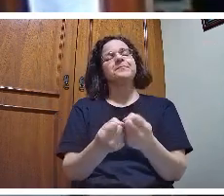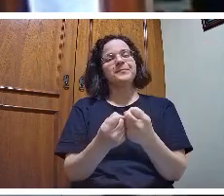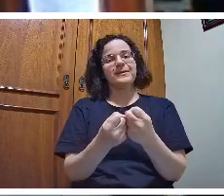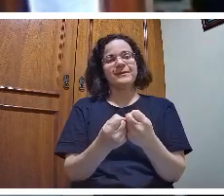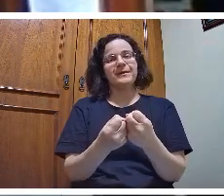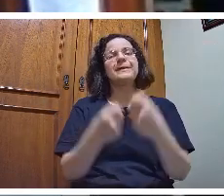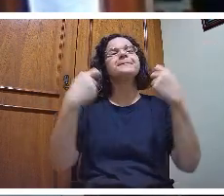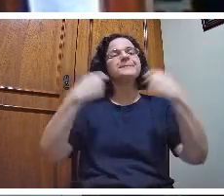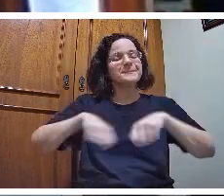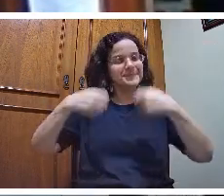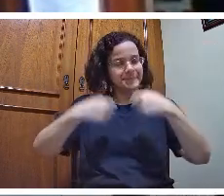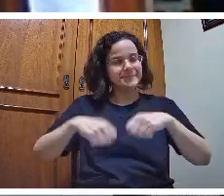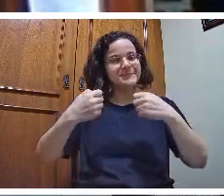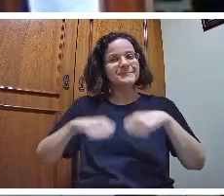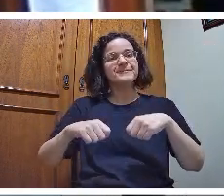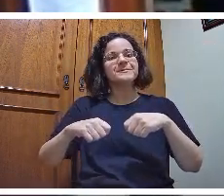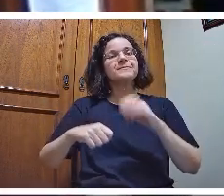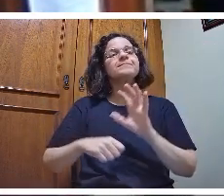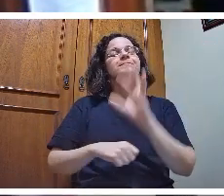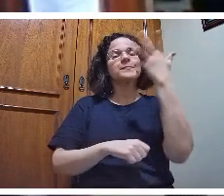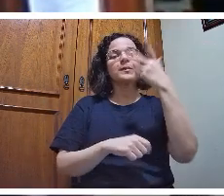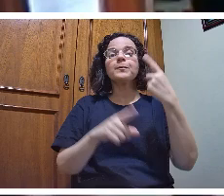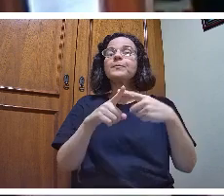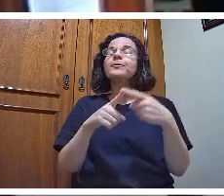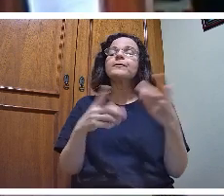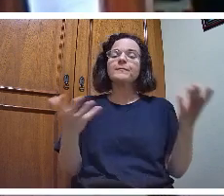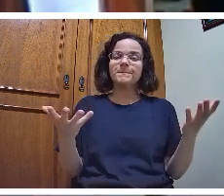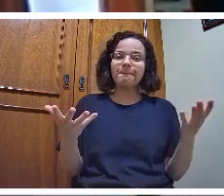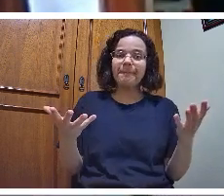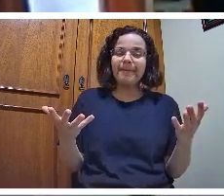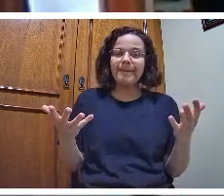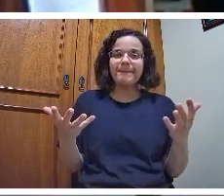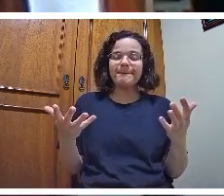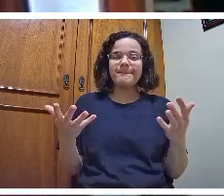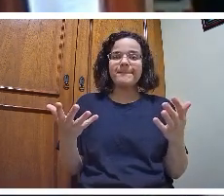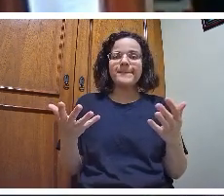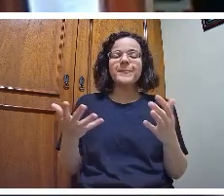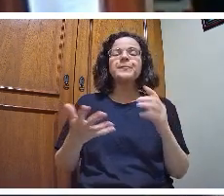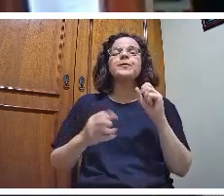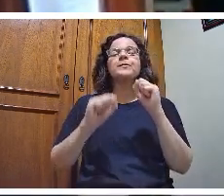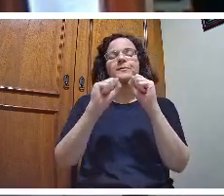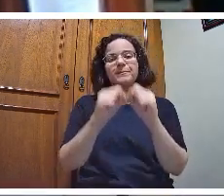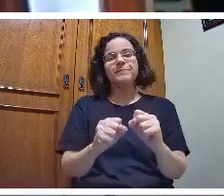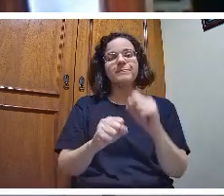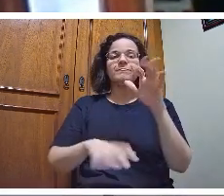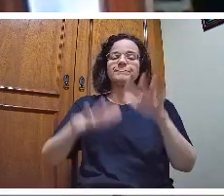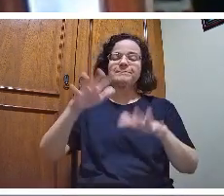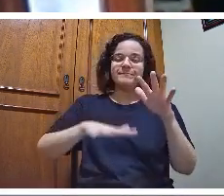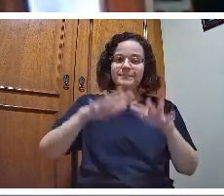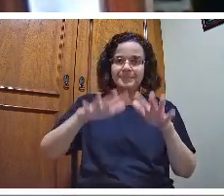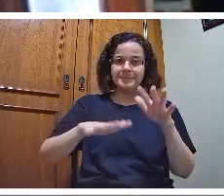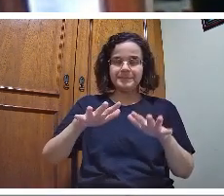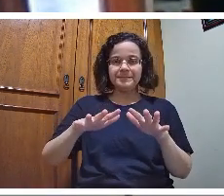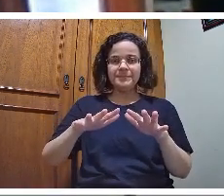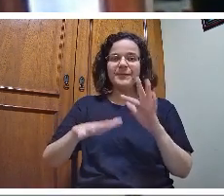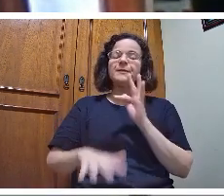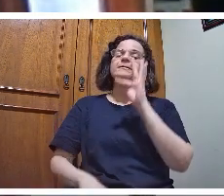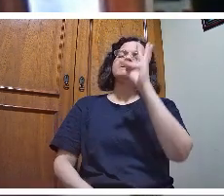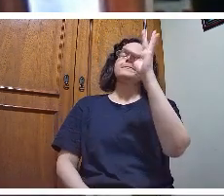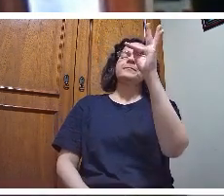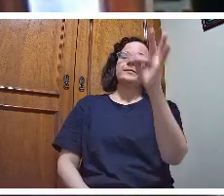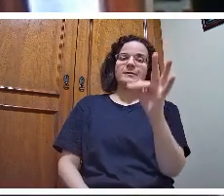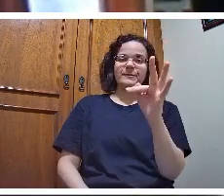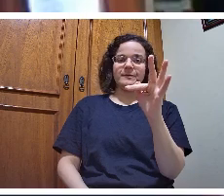a possibilidade talvez futura e bastante próxima seja o